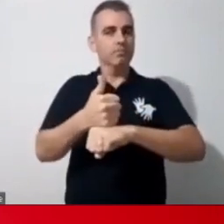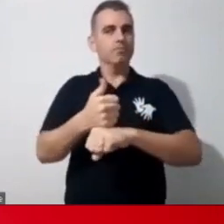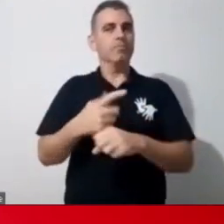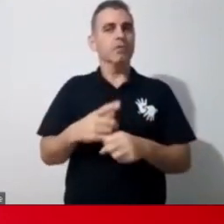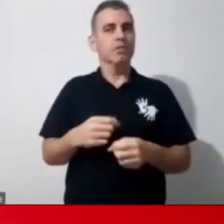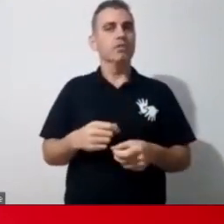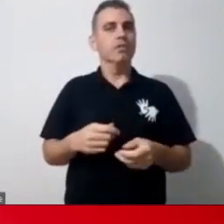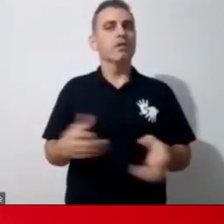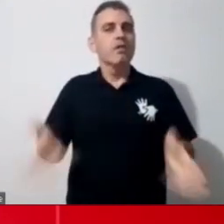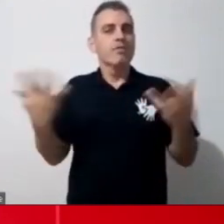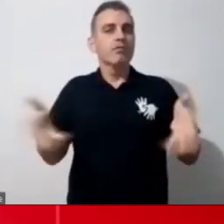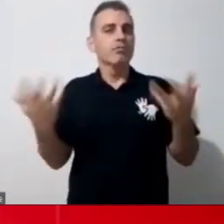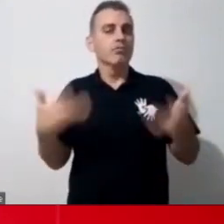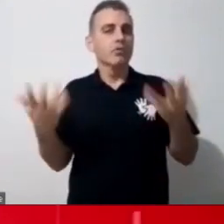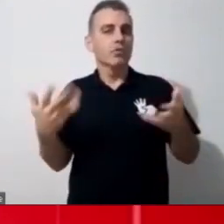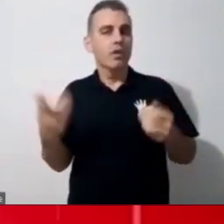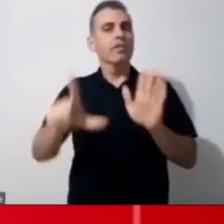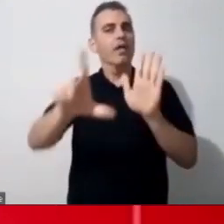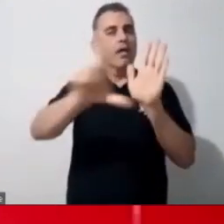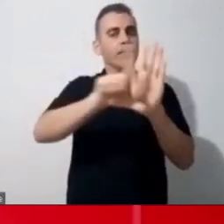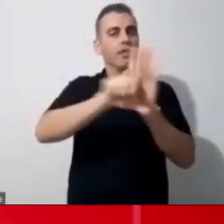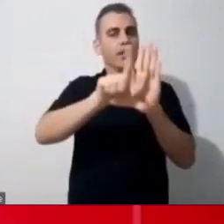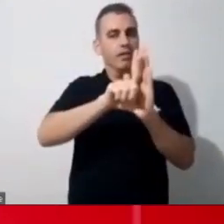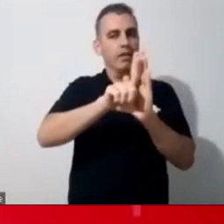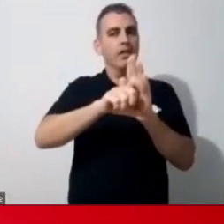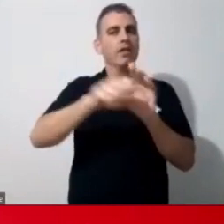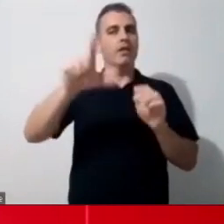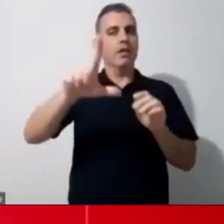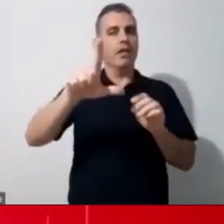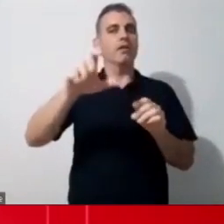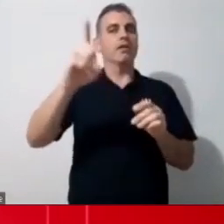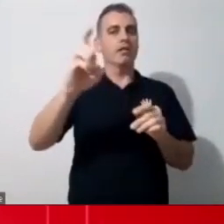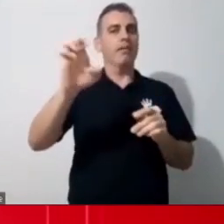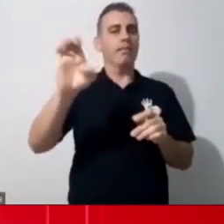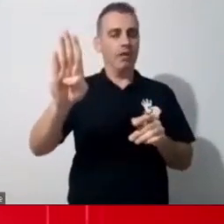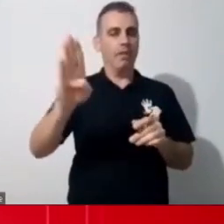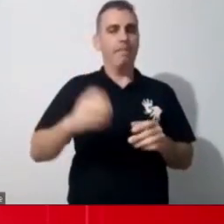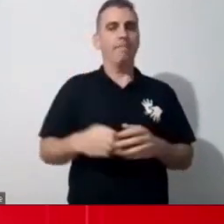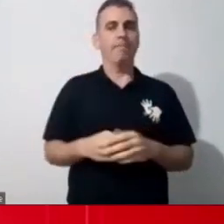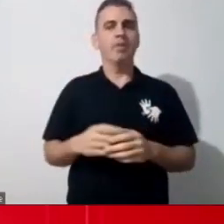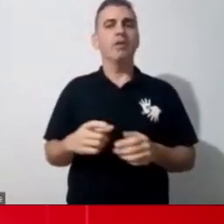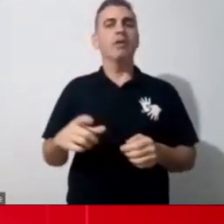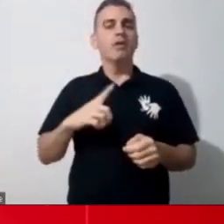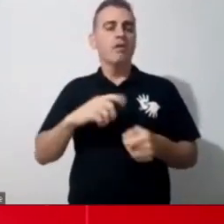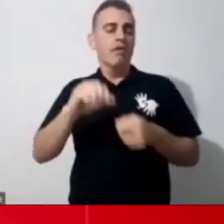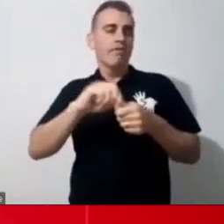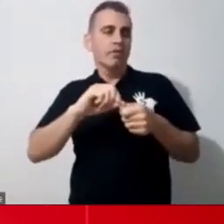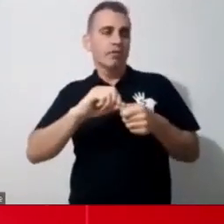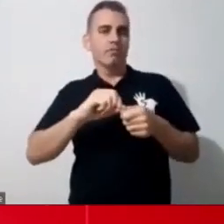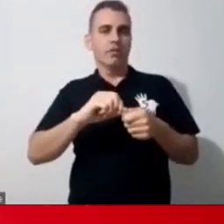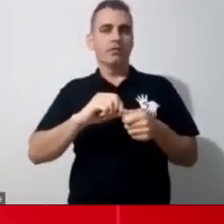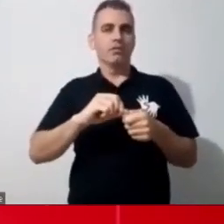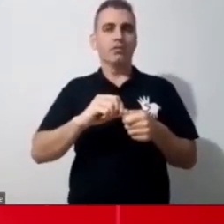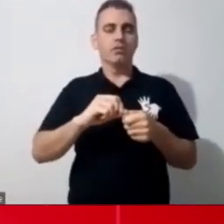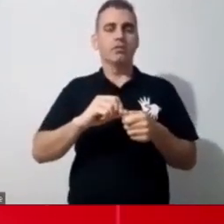a gente tem que fazer isso. Faz parte desse sistema educacional. Então, a linha base para